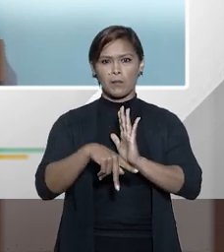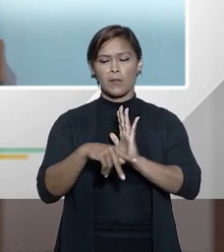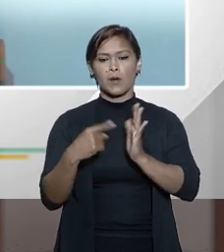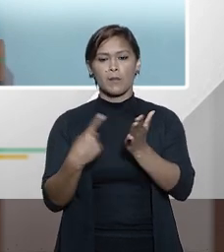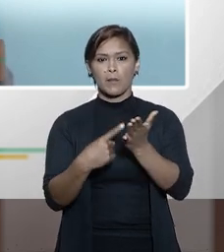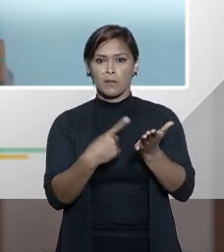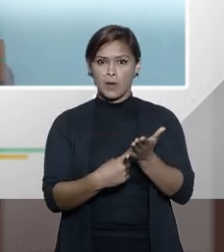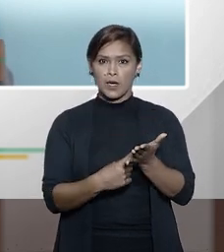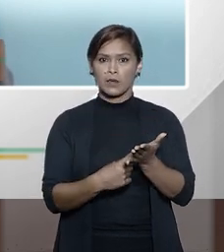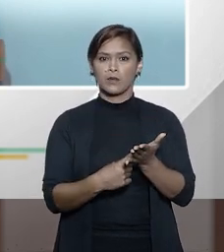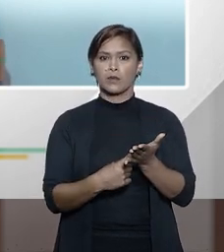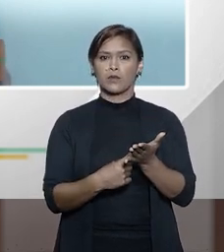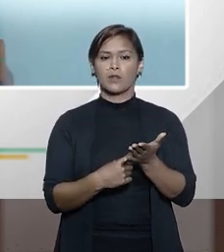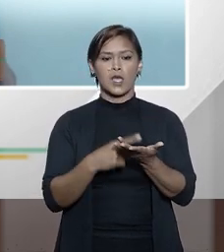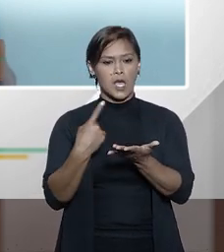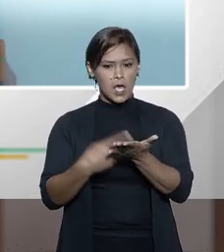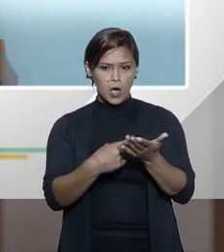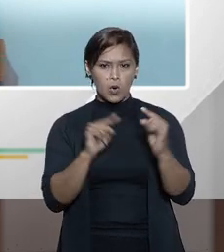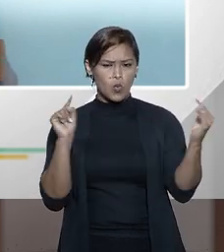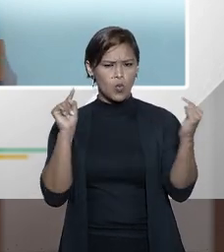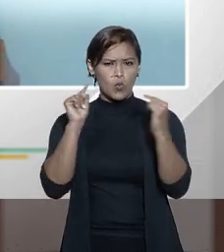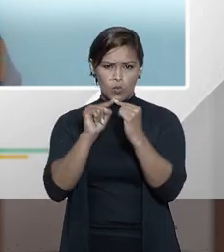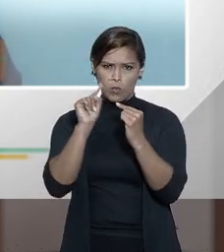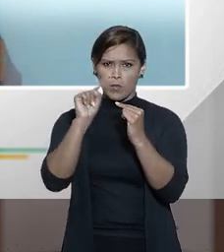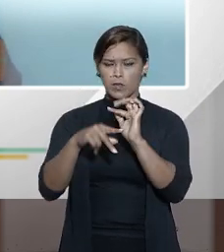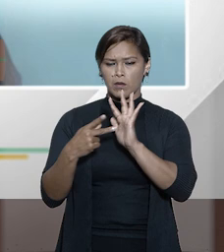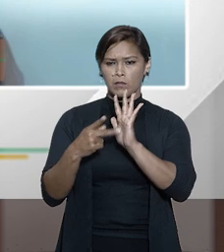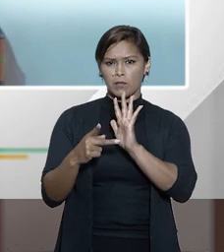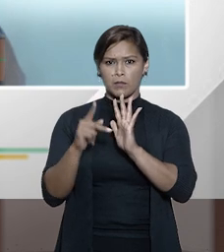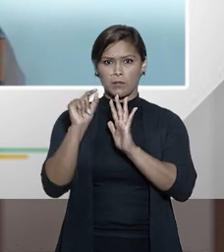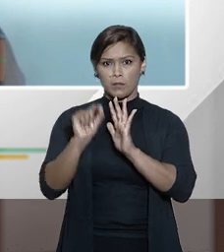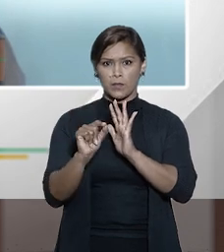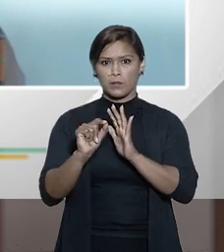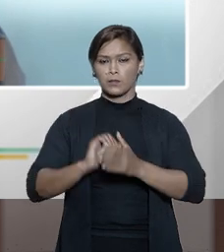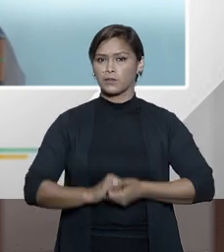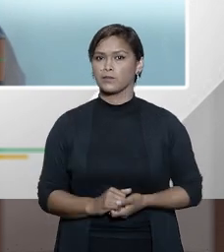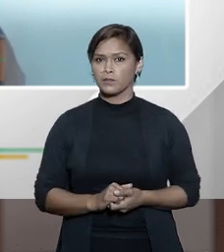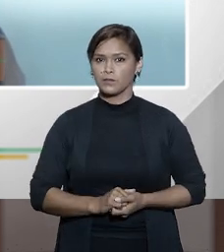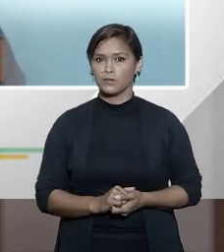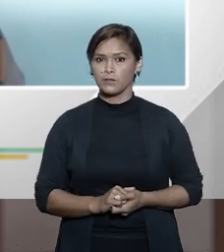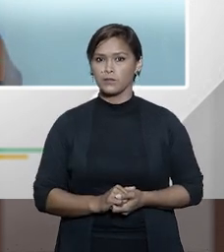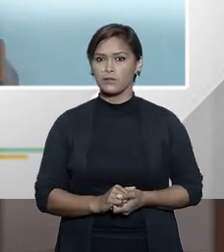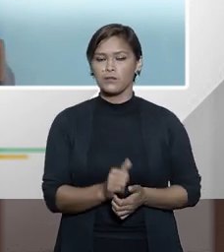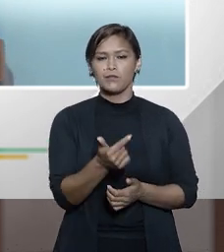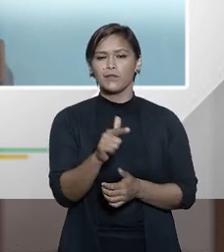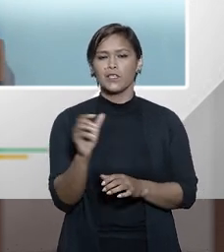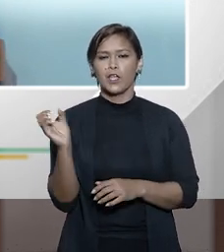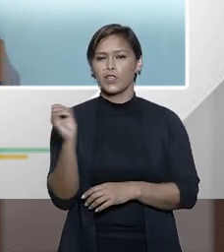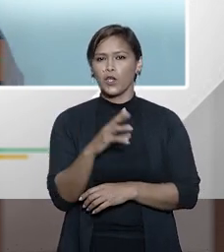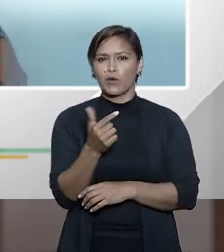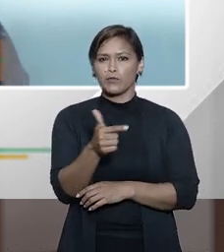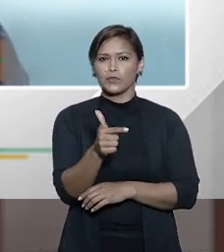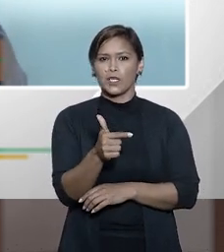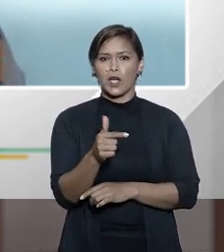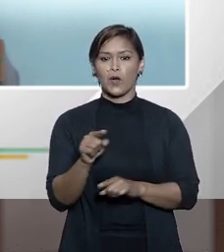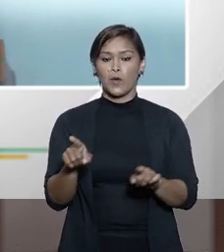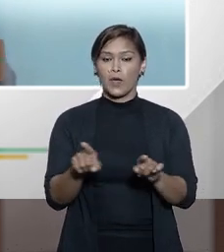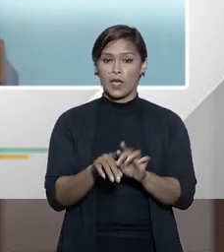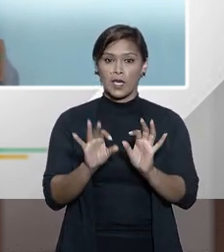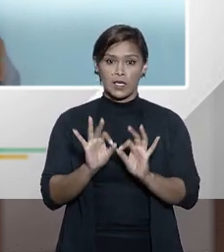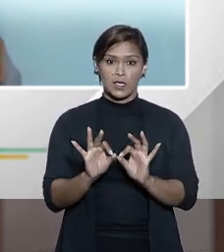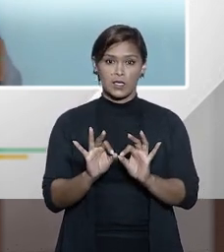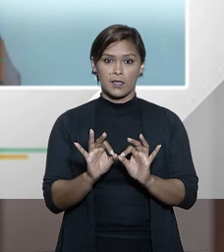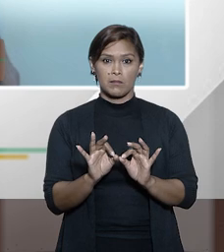Servanda não deixa de ser uma pactuação e ele não é recente e nem